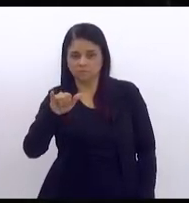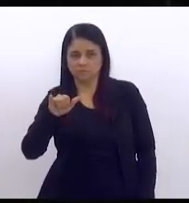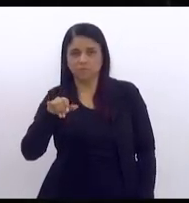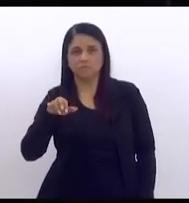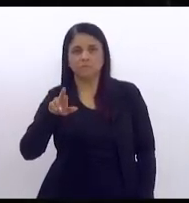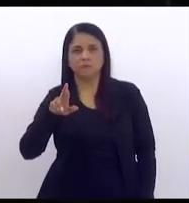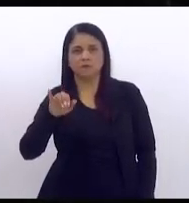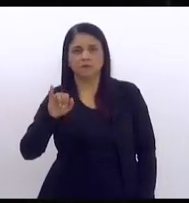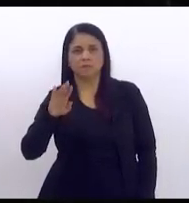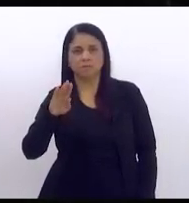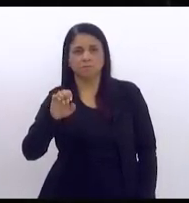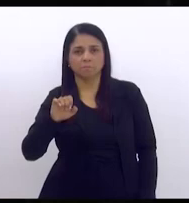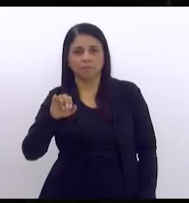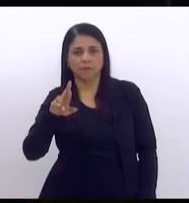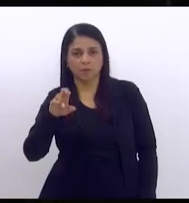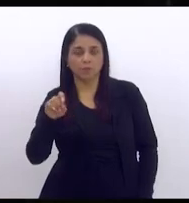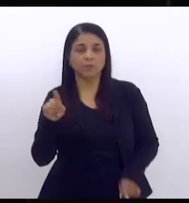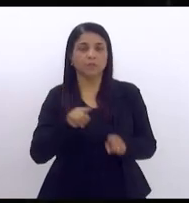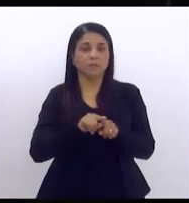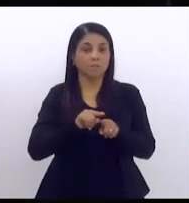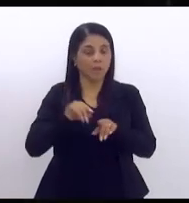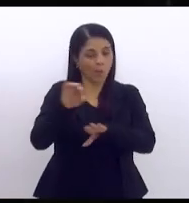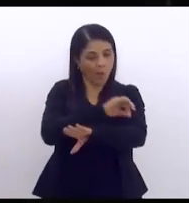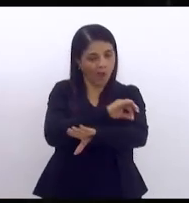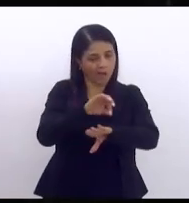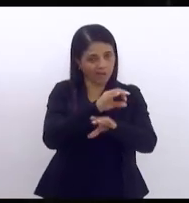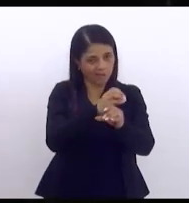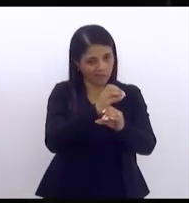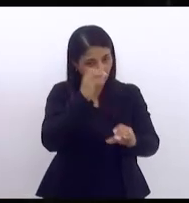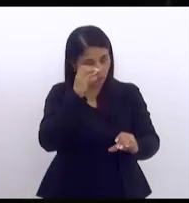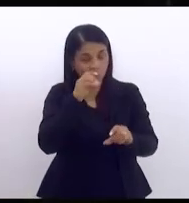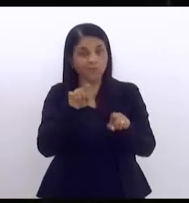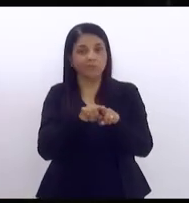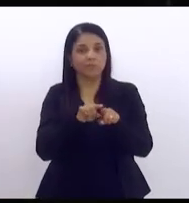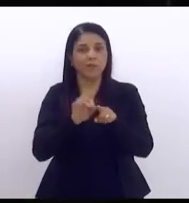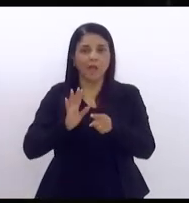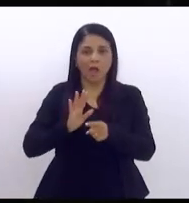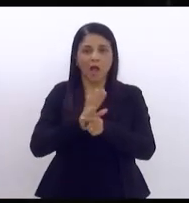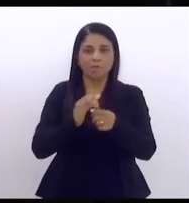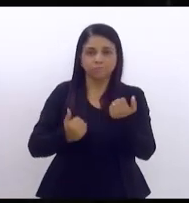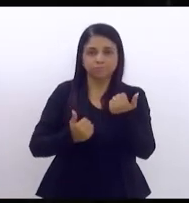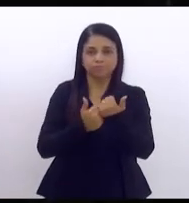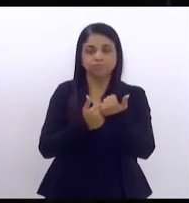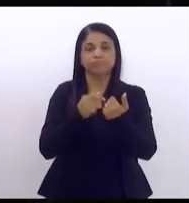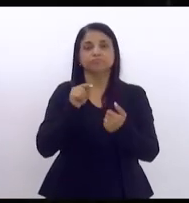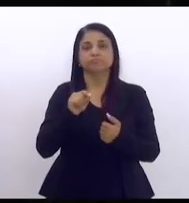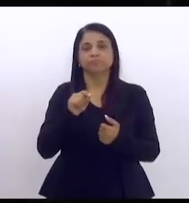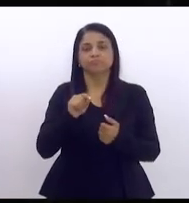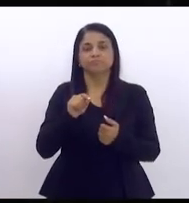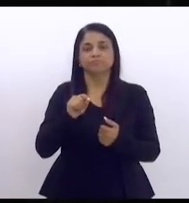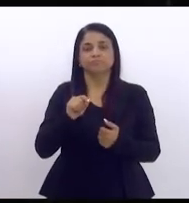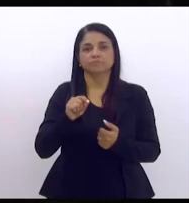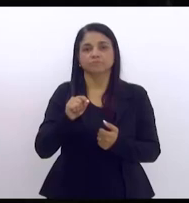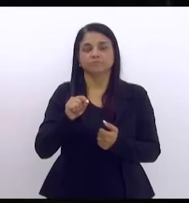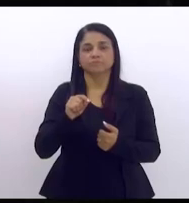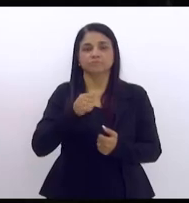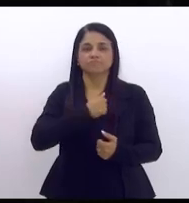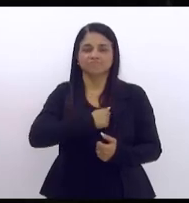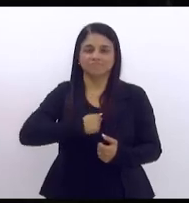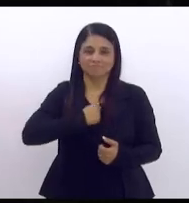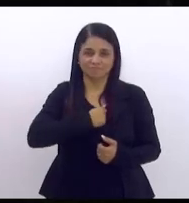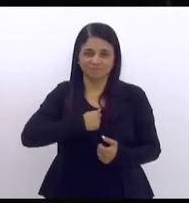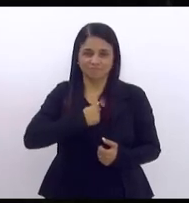do arquiteta que muito contribuiu para o nosso estado que é o nosso arquiteto saudoso